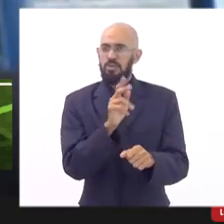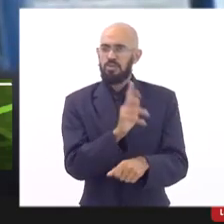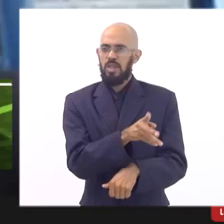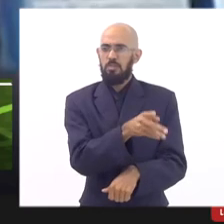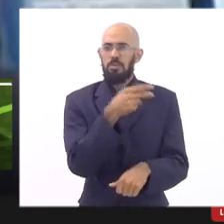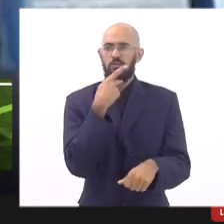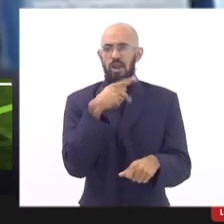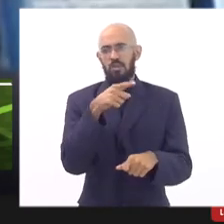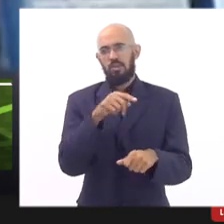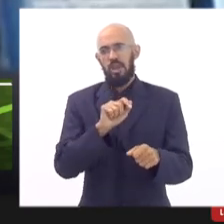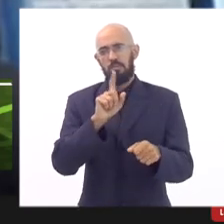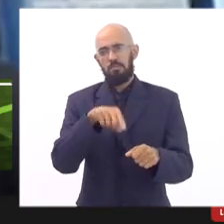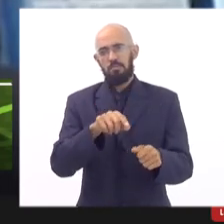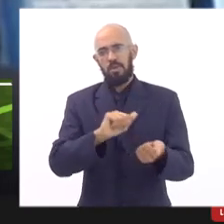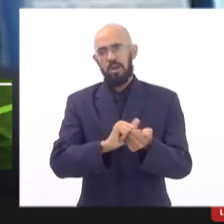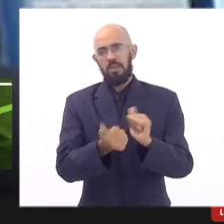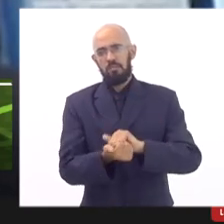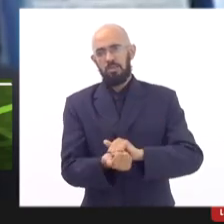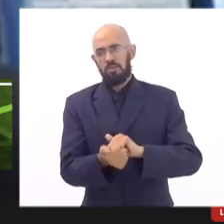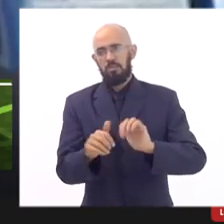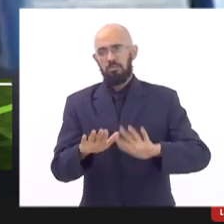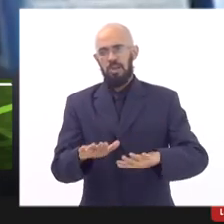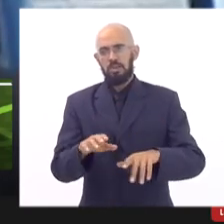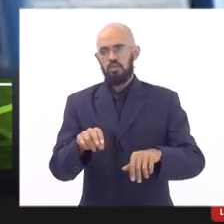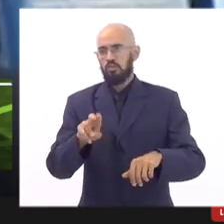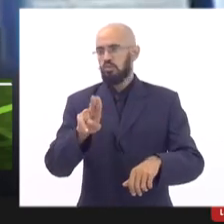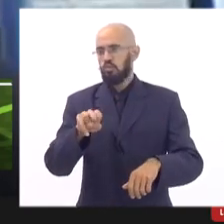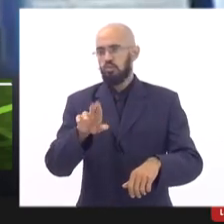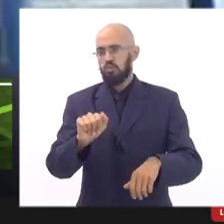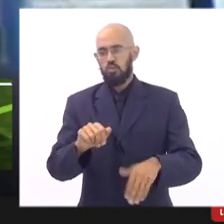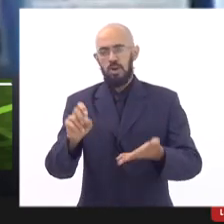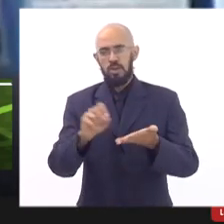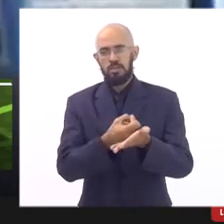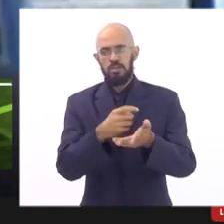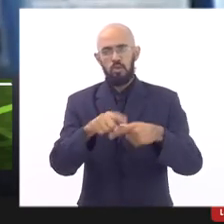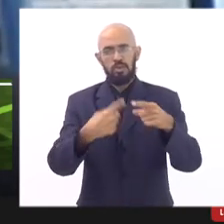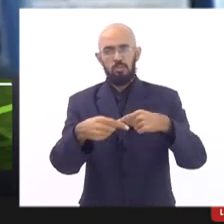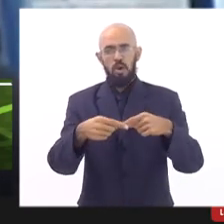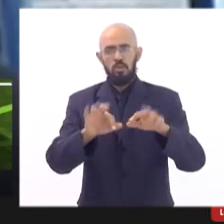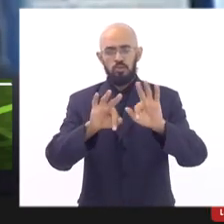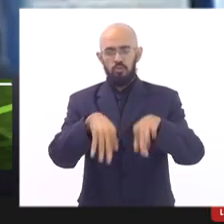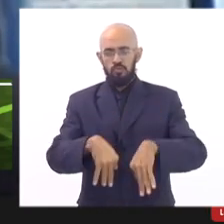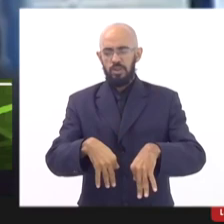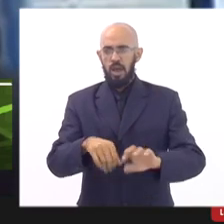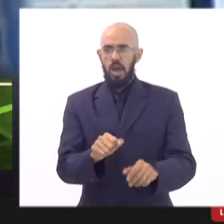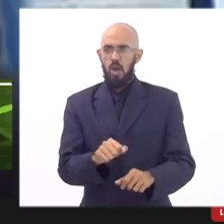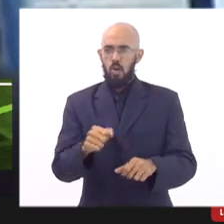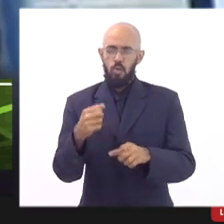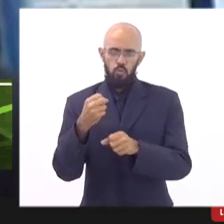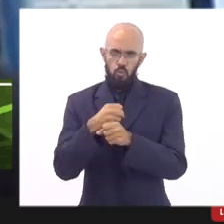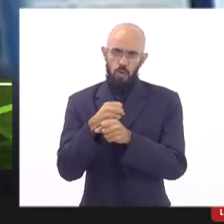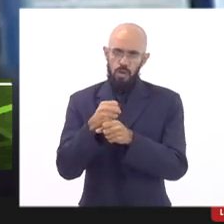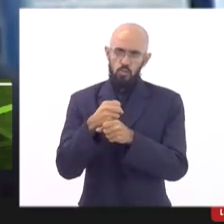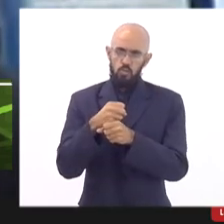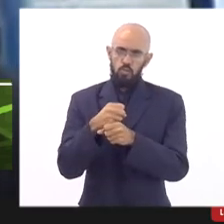possível ajuste sendo que a gente nunca assinou ao final de cada período ou ao final de cada ano